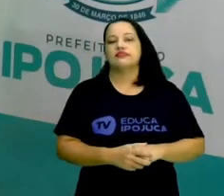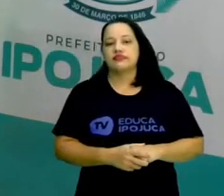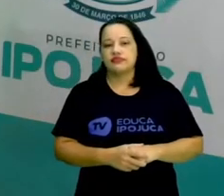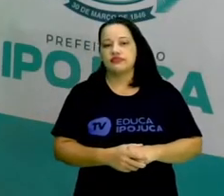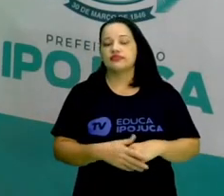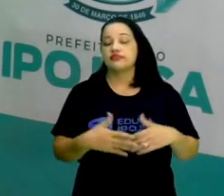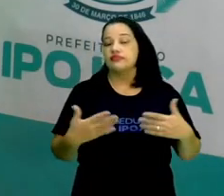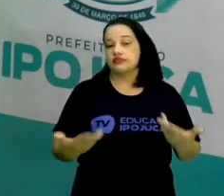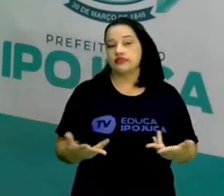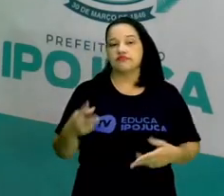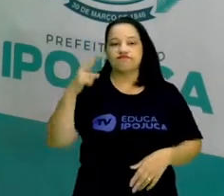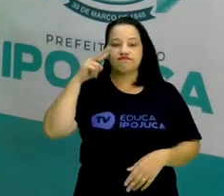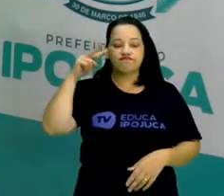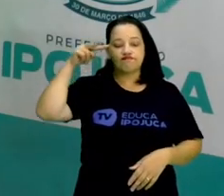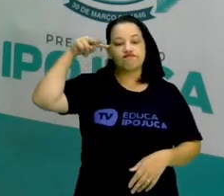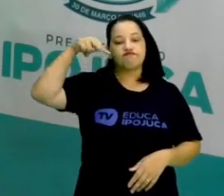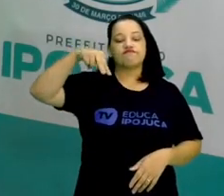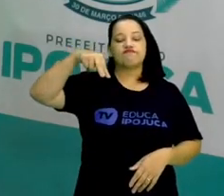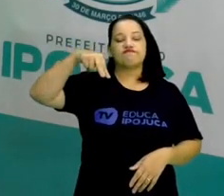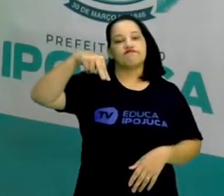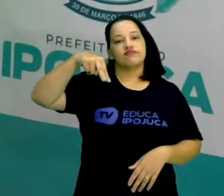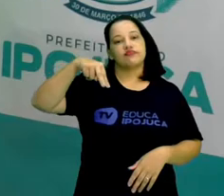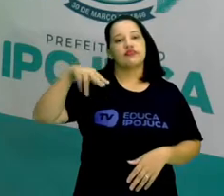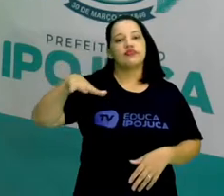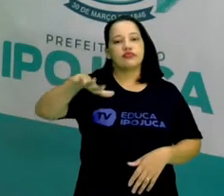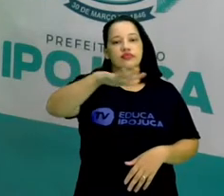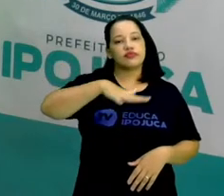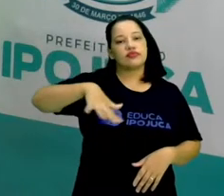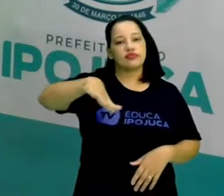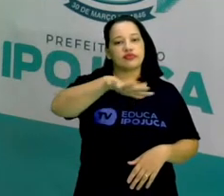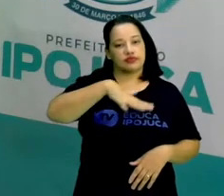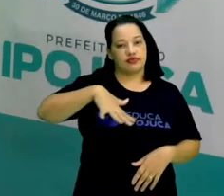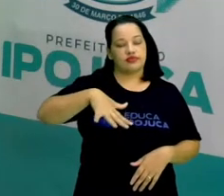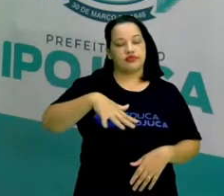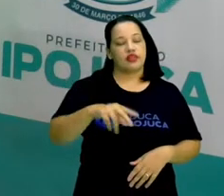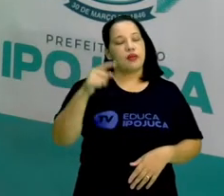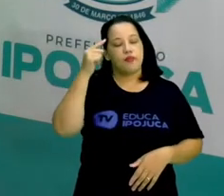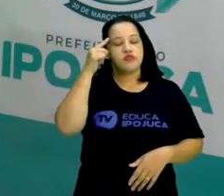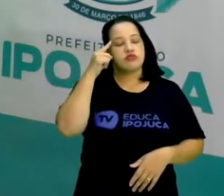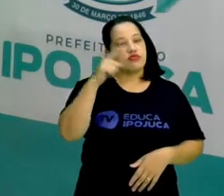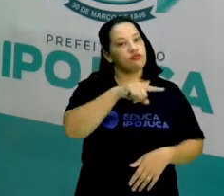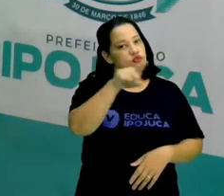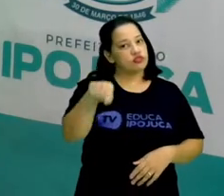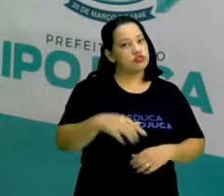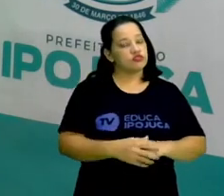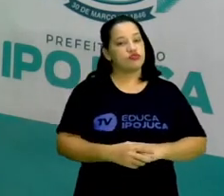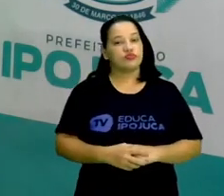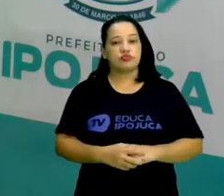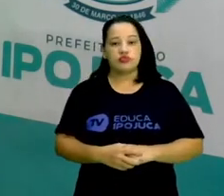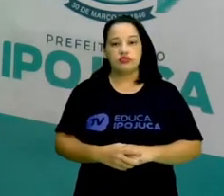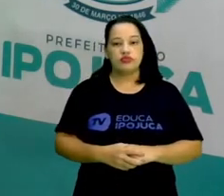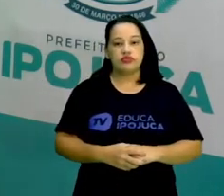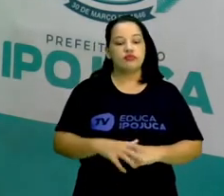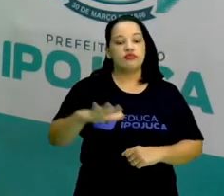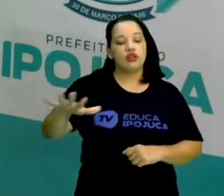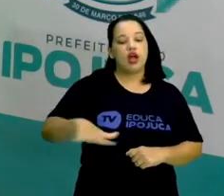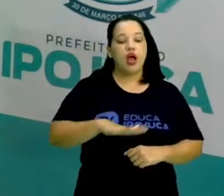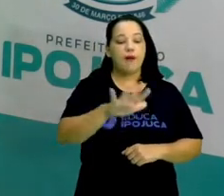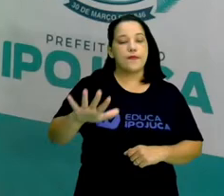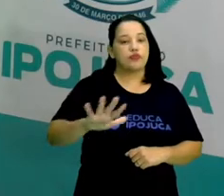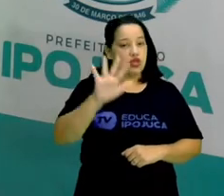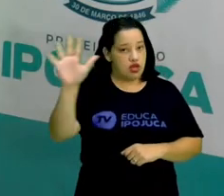Uma vista de cima. Vamos pensar. Agora, é com você. A imagem